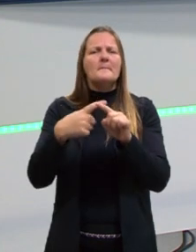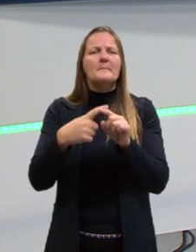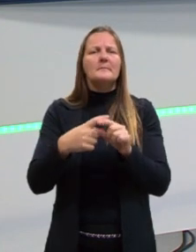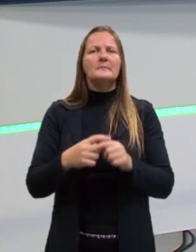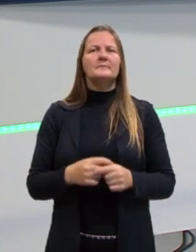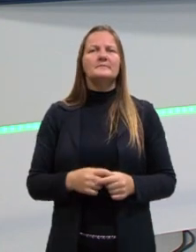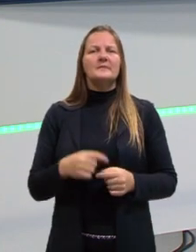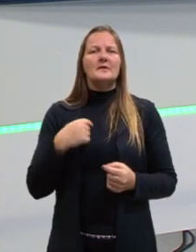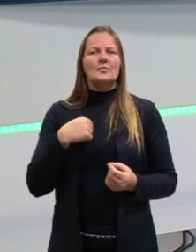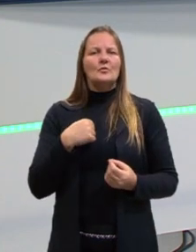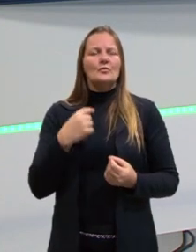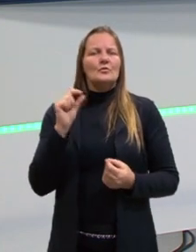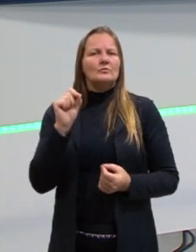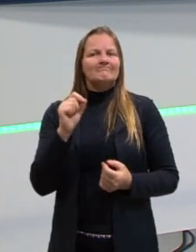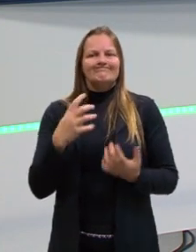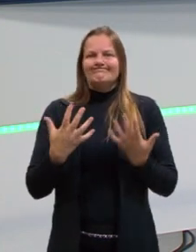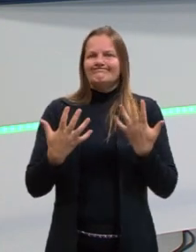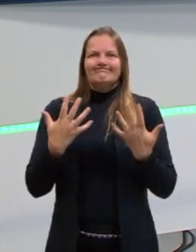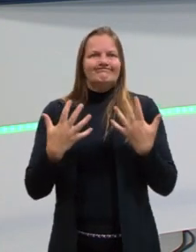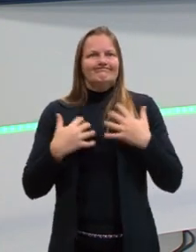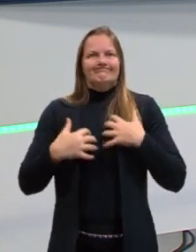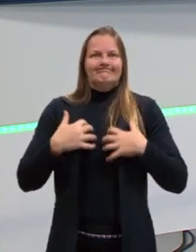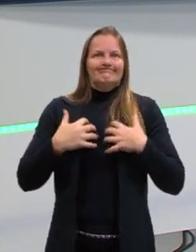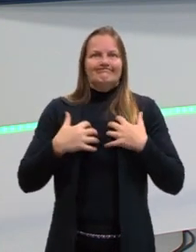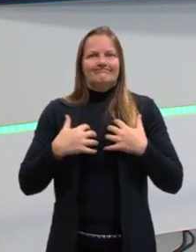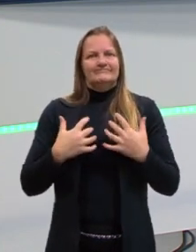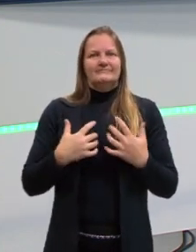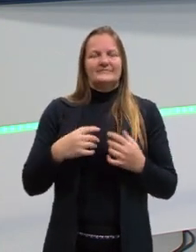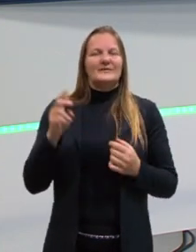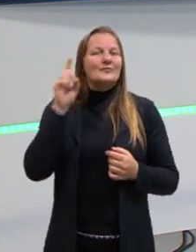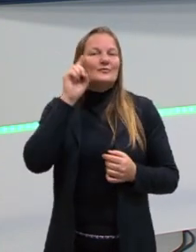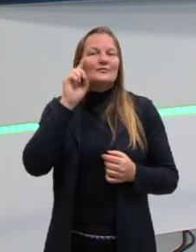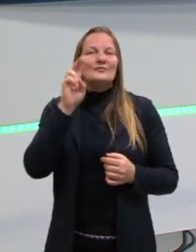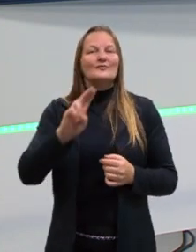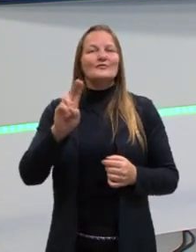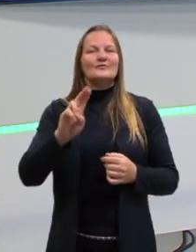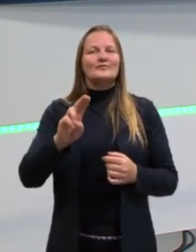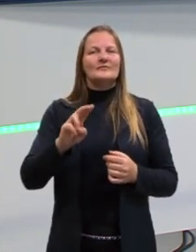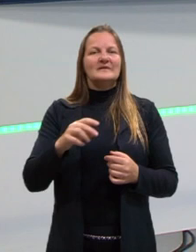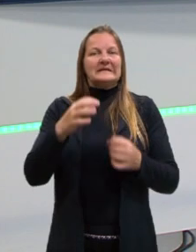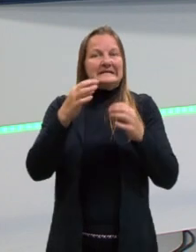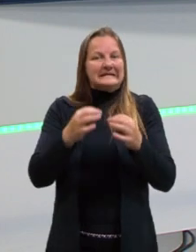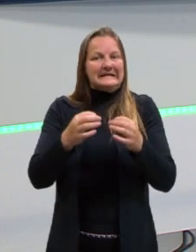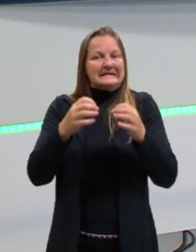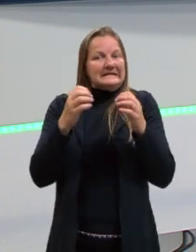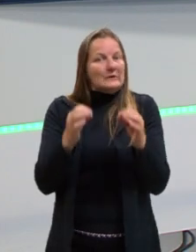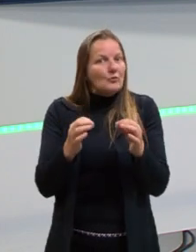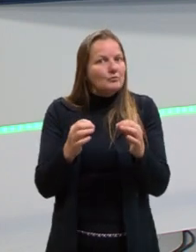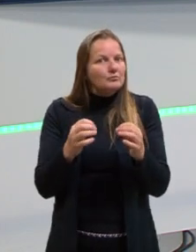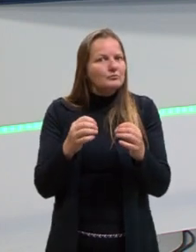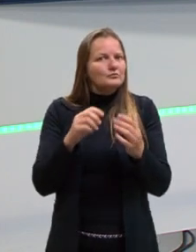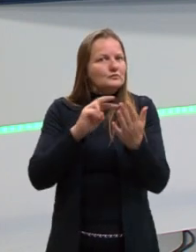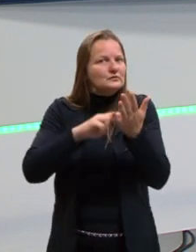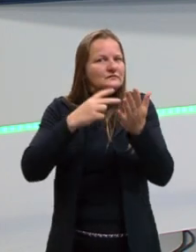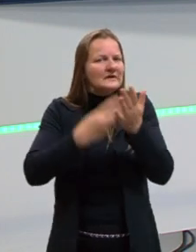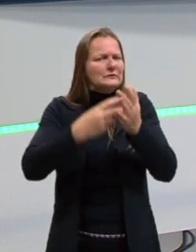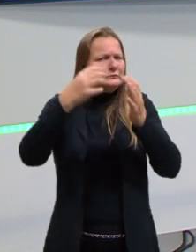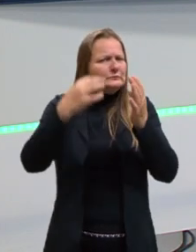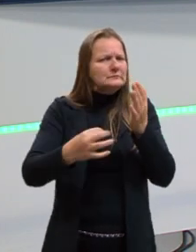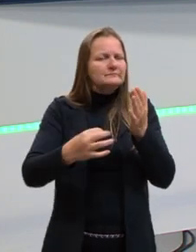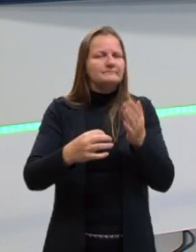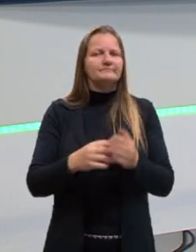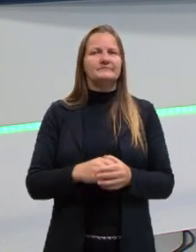Como eu considero difícil essa palavra? É uma palavra que eu não uso no meu cotidiano e que eu não tenho certeza absoluta sobre o significado dela.